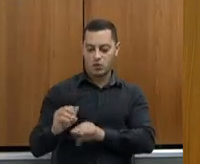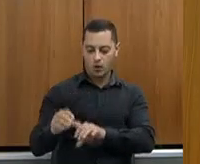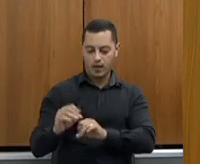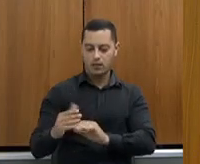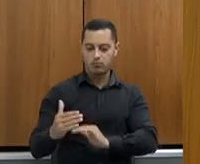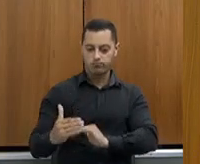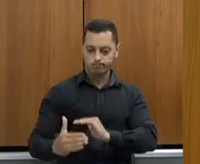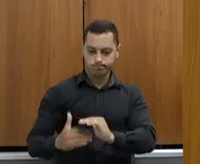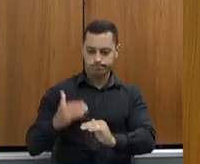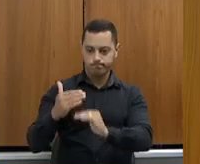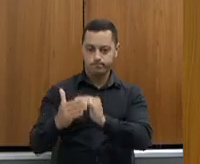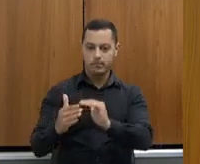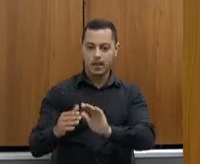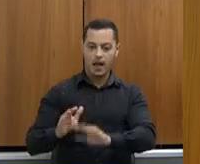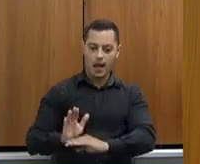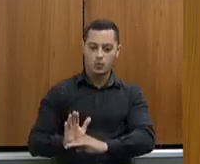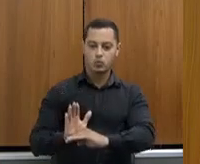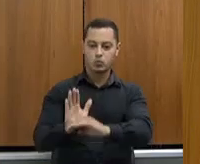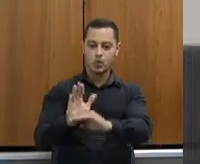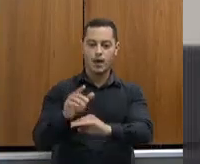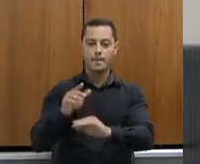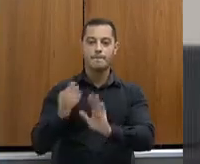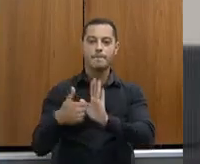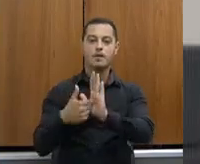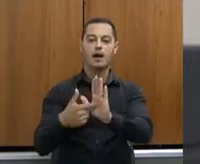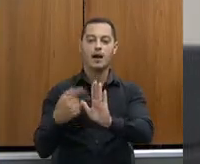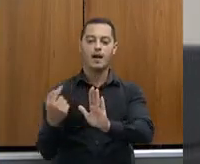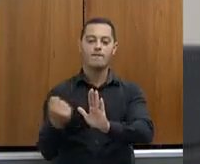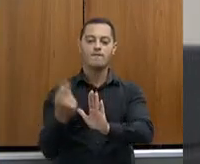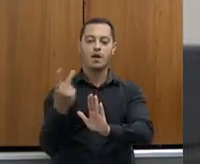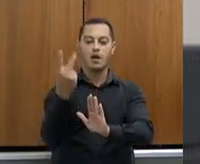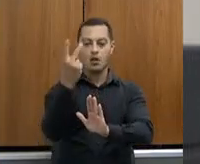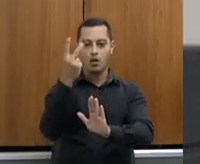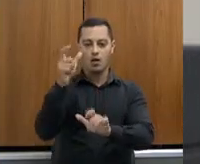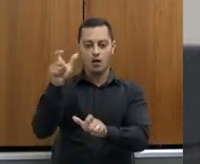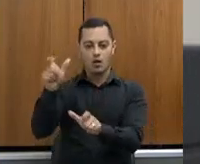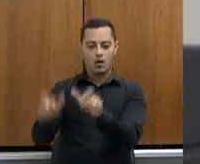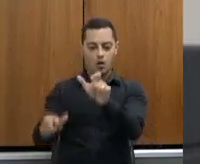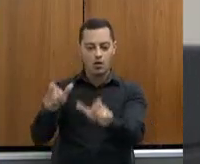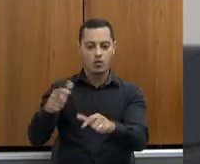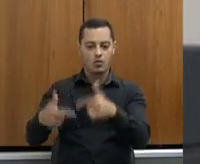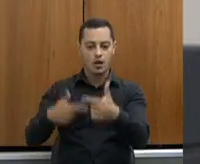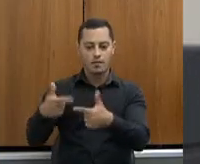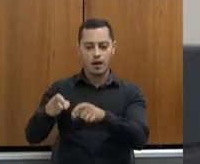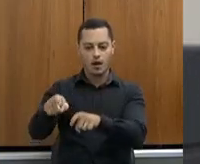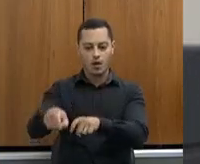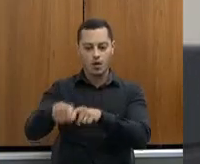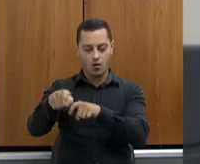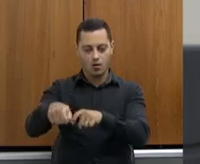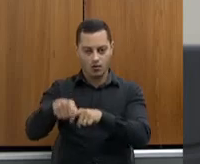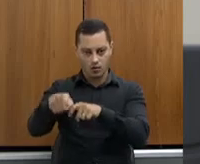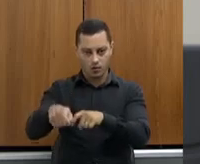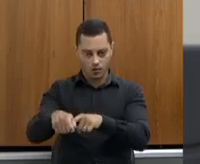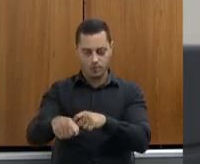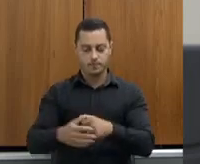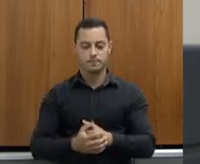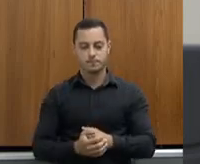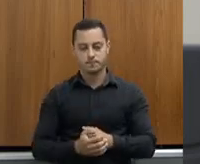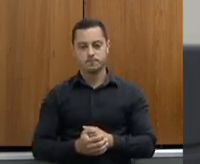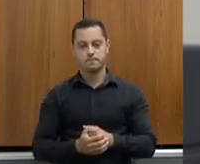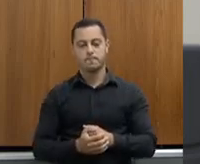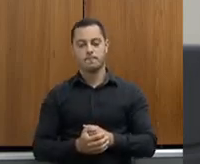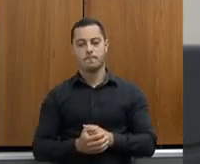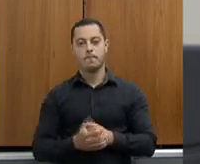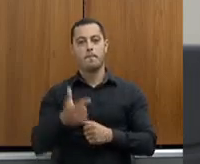a fixação desse homem no campo e a valorização do produtor rural. Então, essa é a primeira abordagem que a educação. A segunda abordagem